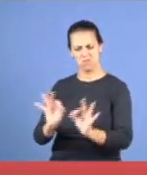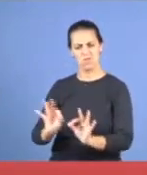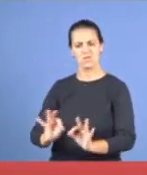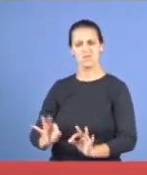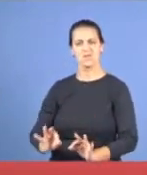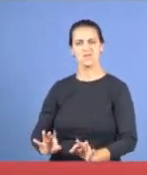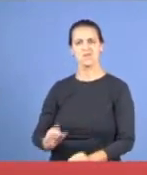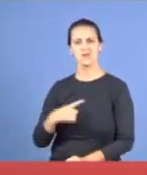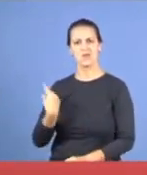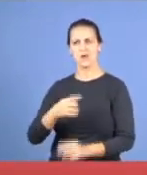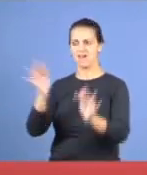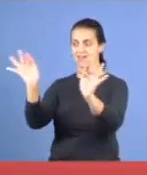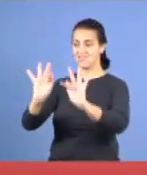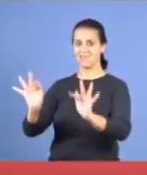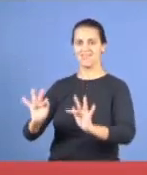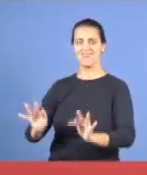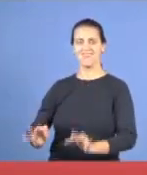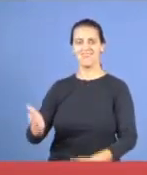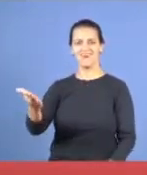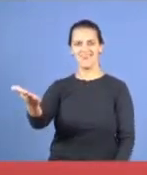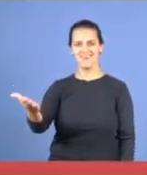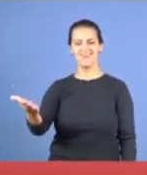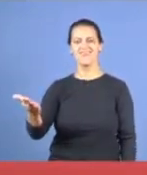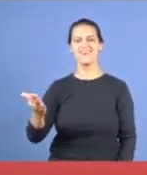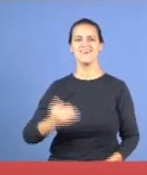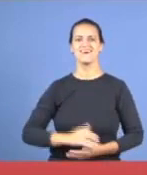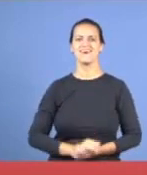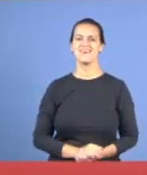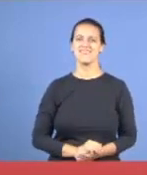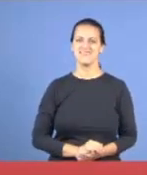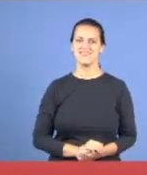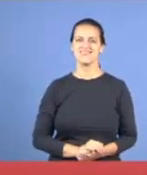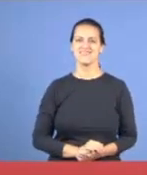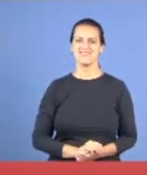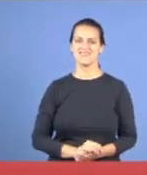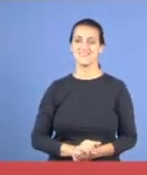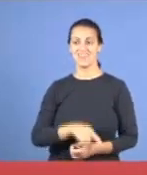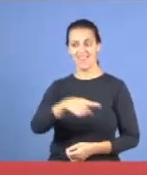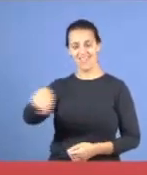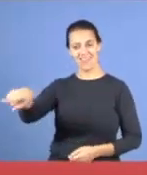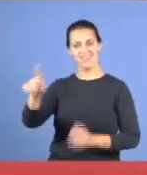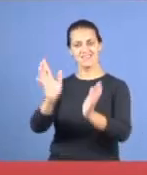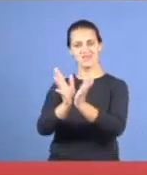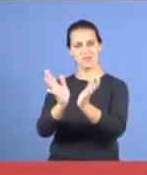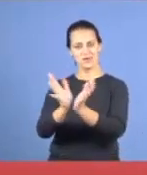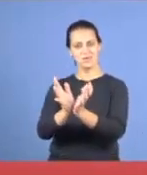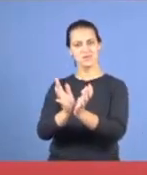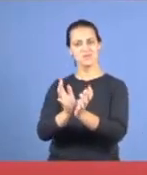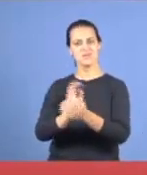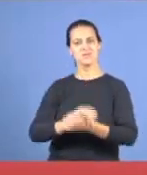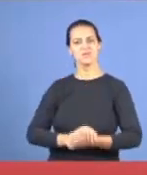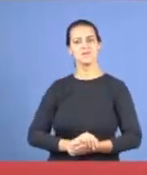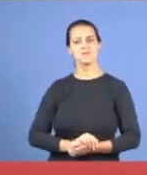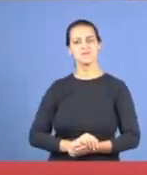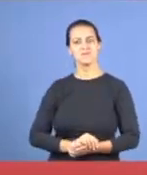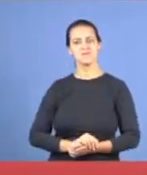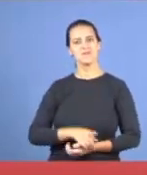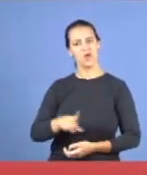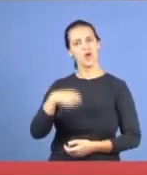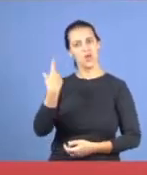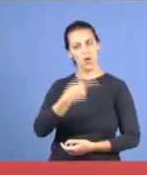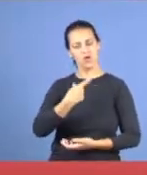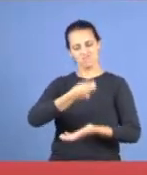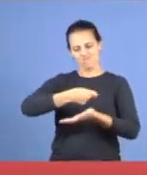estamos felizes com isso, e, a esses grupos ali, do Paraná, isso era uma incumbência, para deixar os anais,